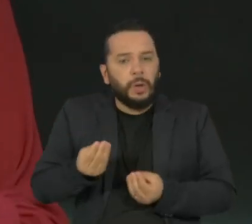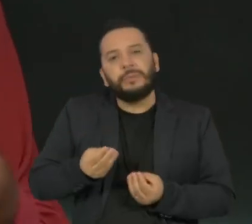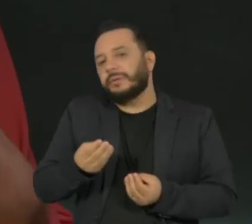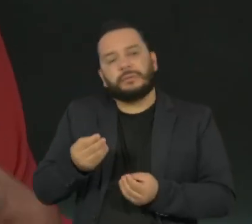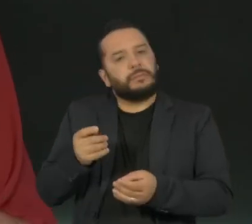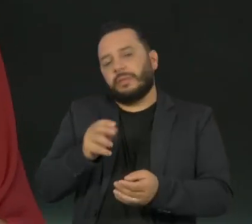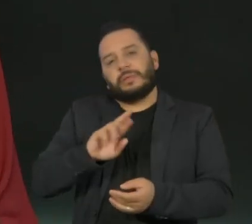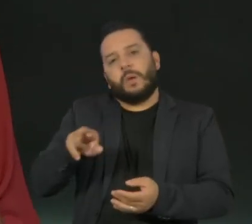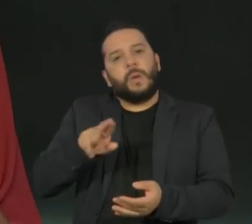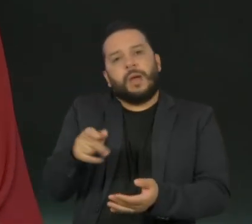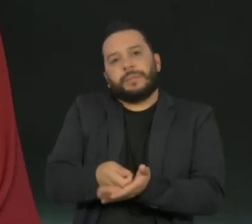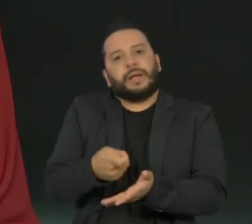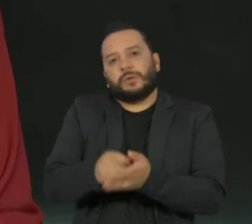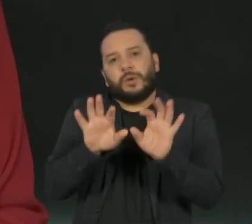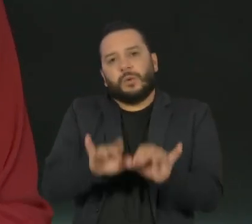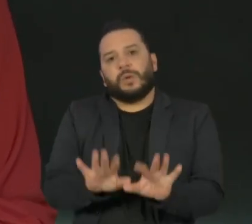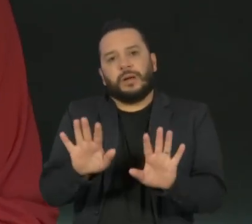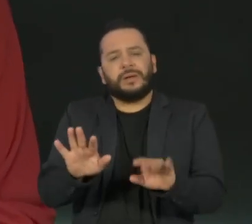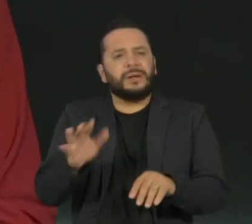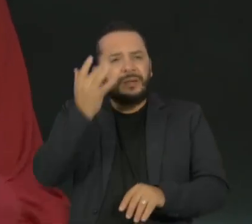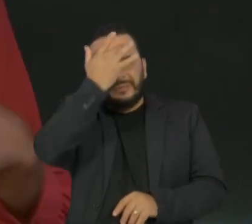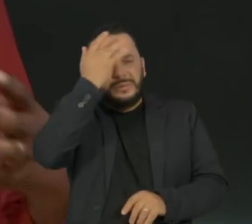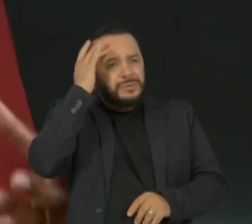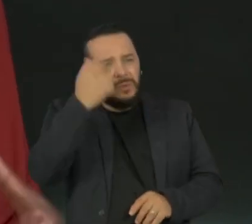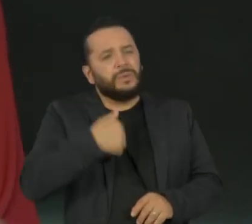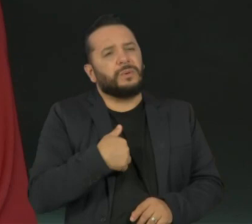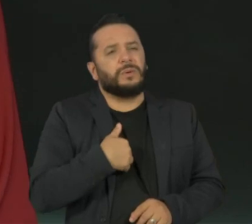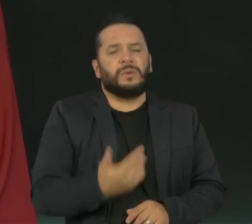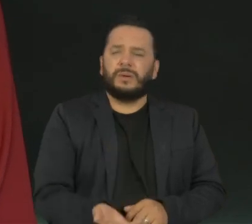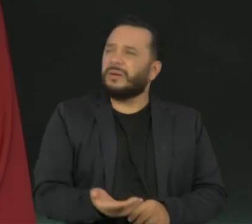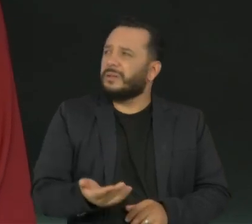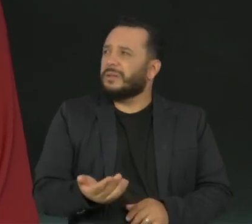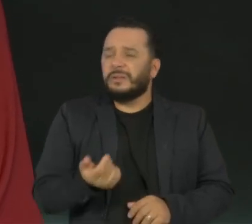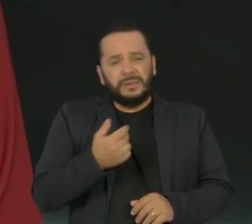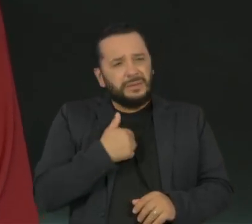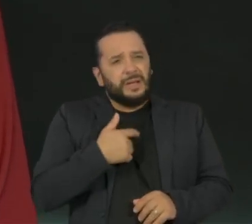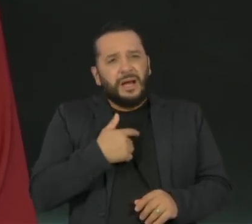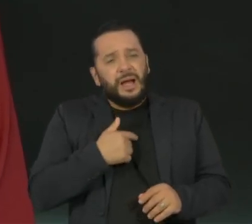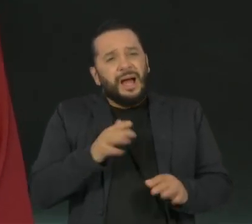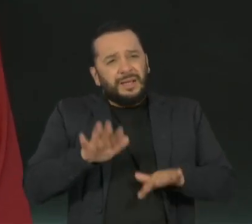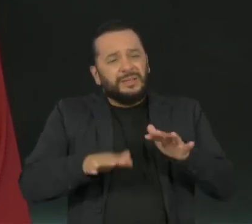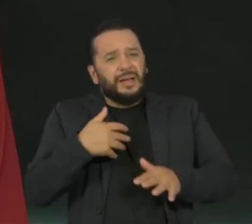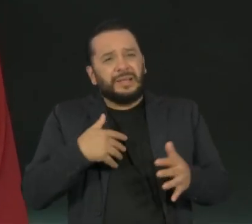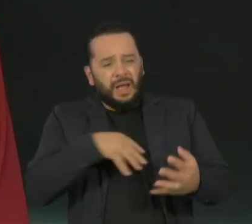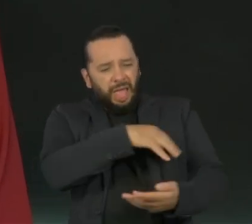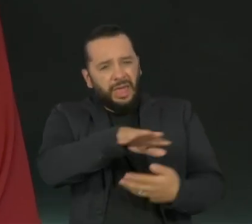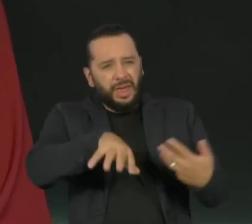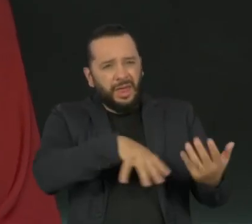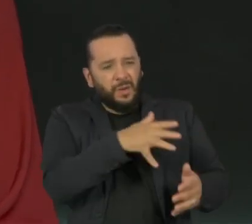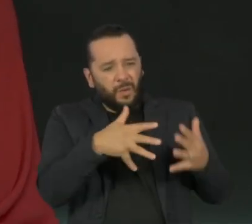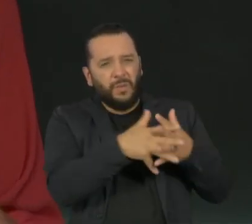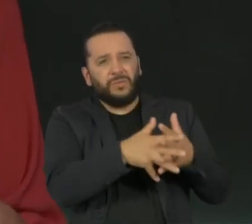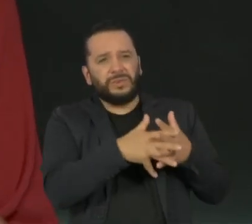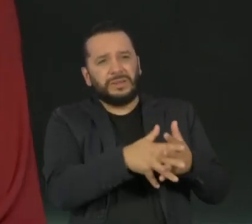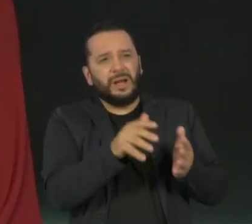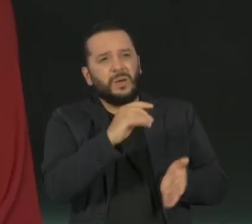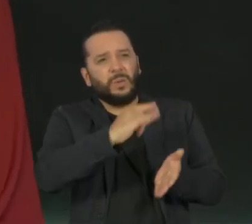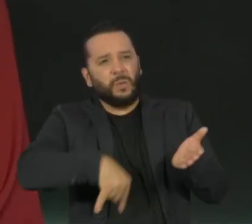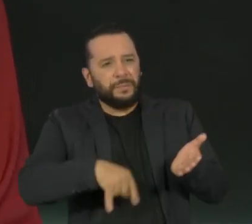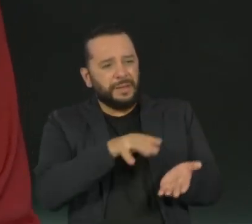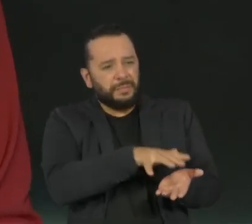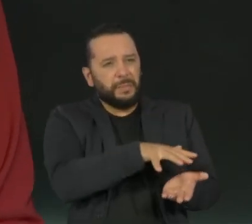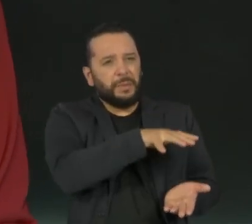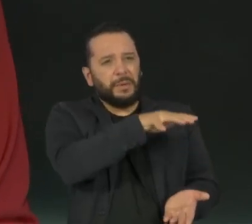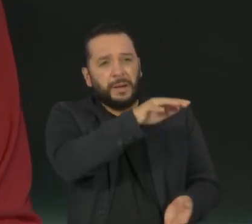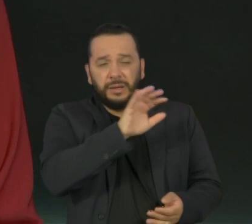se atrapalharem um pouco ao reunir os documentos necessários para fazer a declaração. Então, quais são